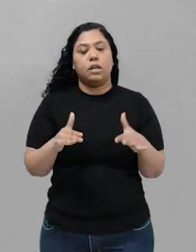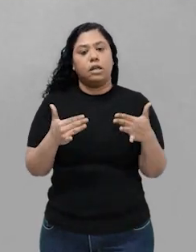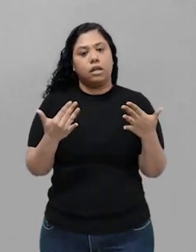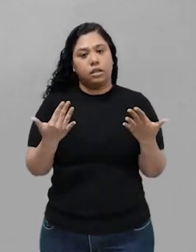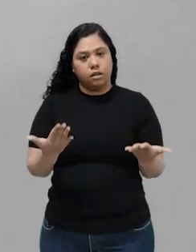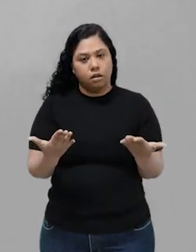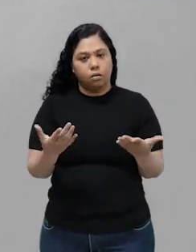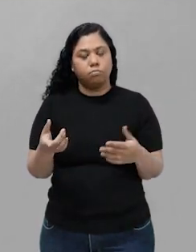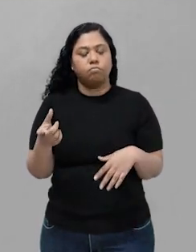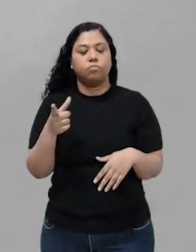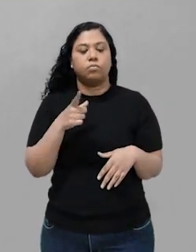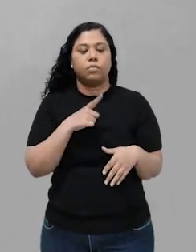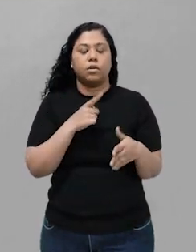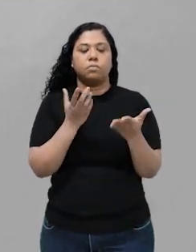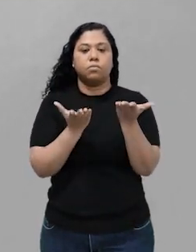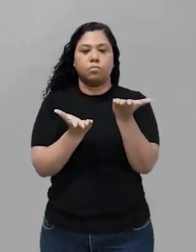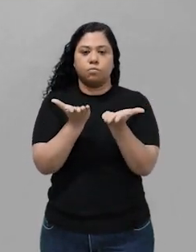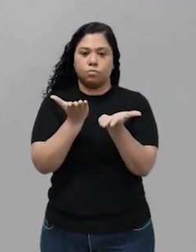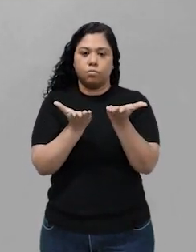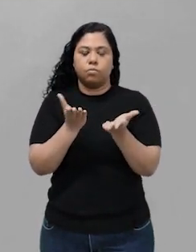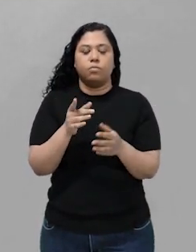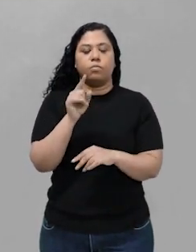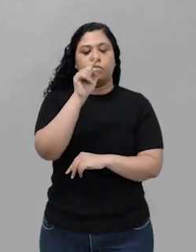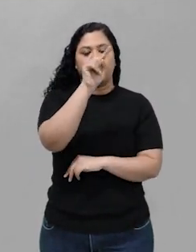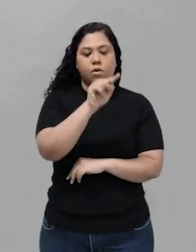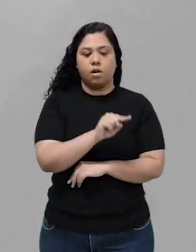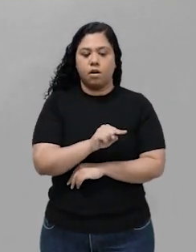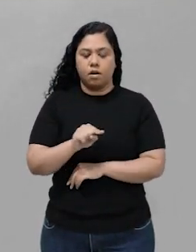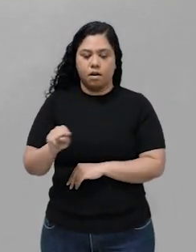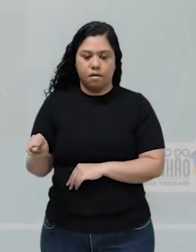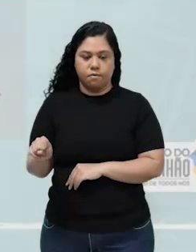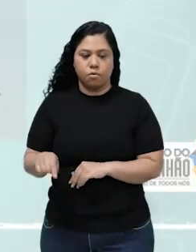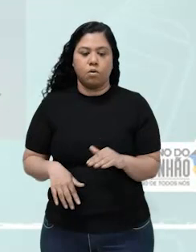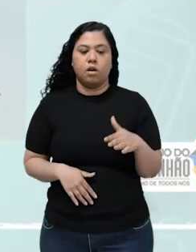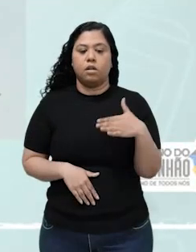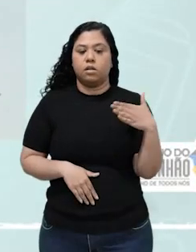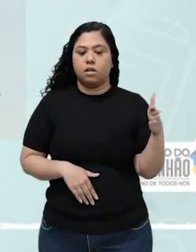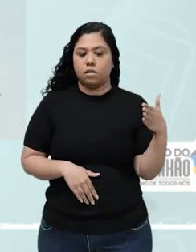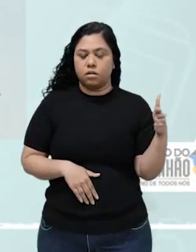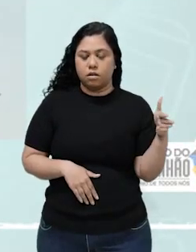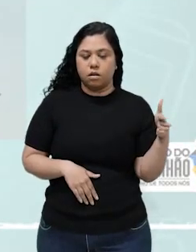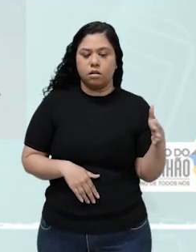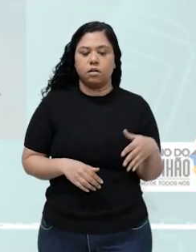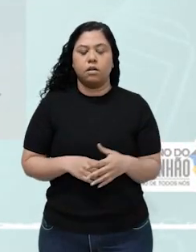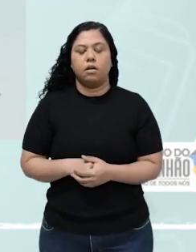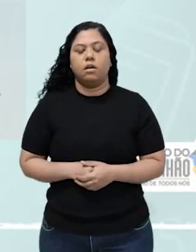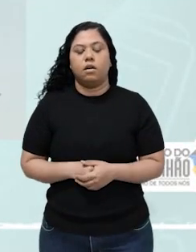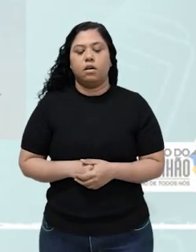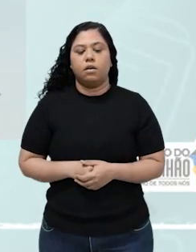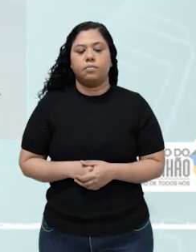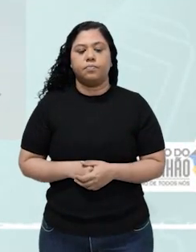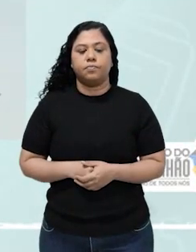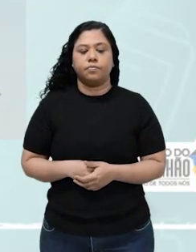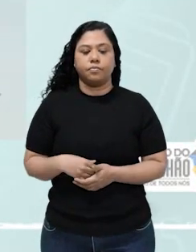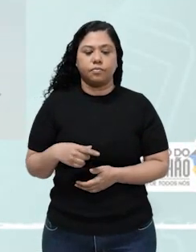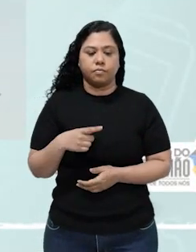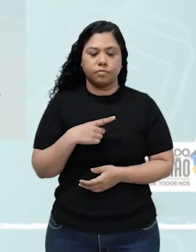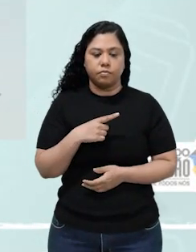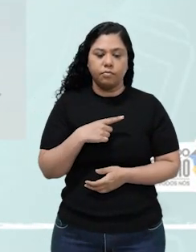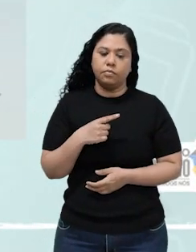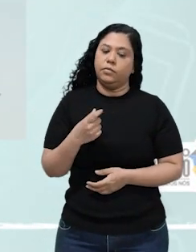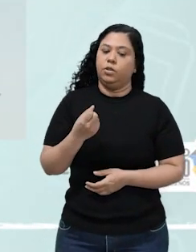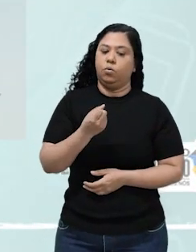equilíbrio. No primeiro gráfico, esse gráfico aqui da esquerda, a gente observa o valor do reagente